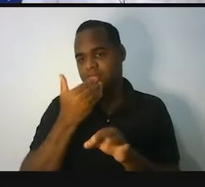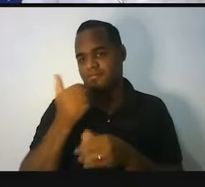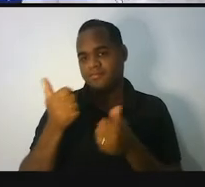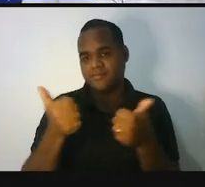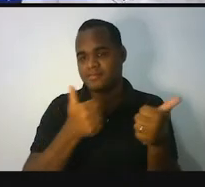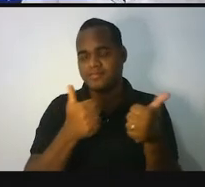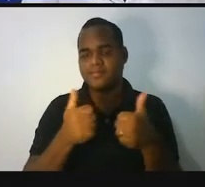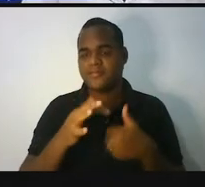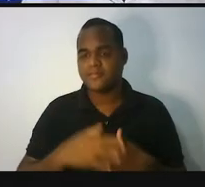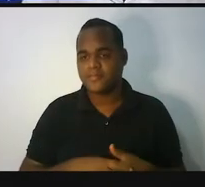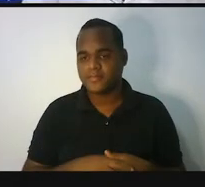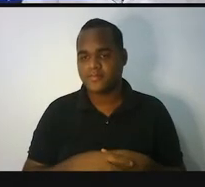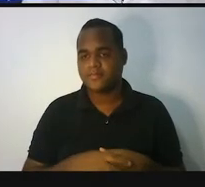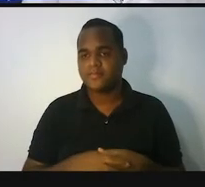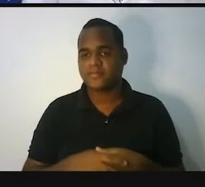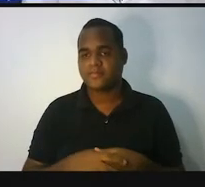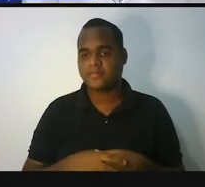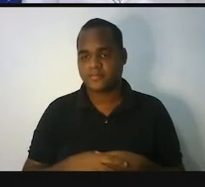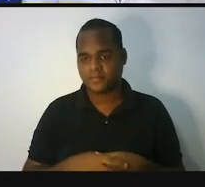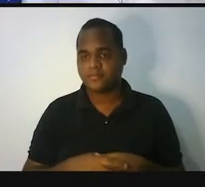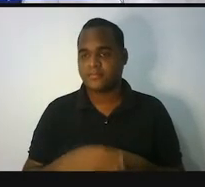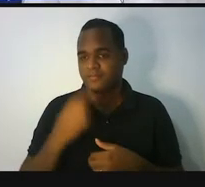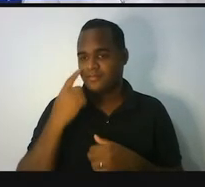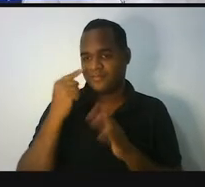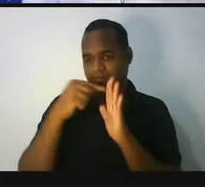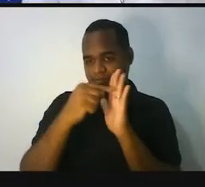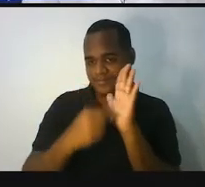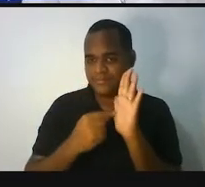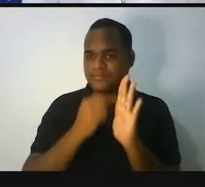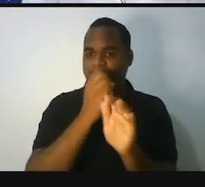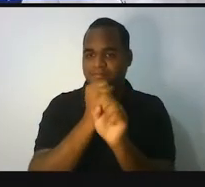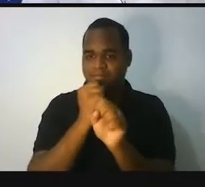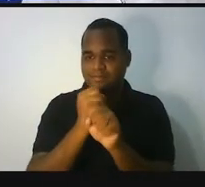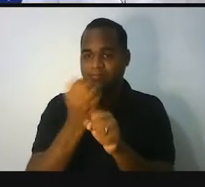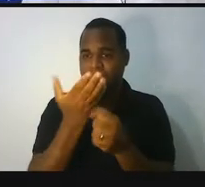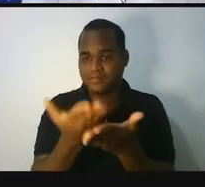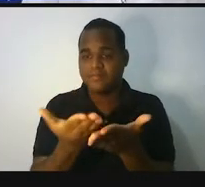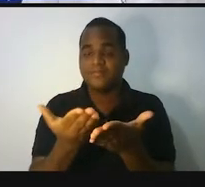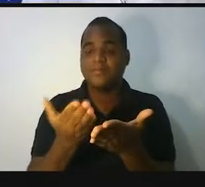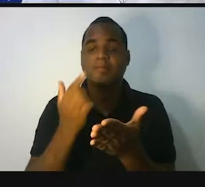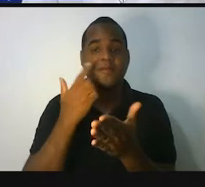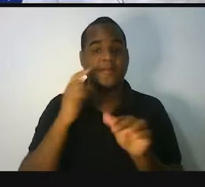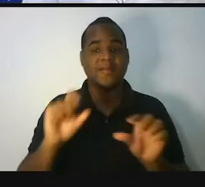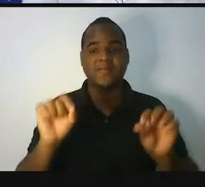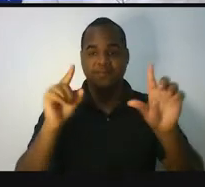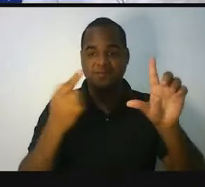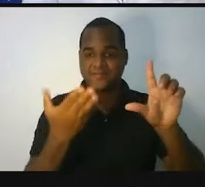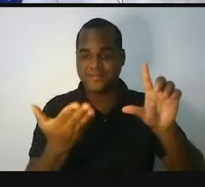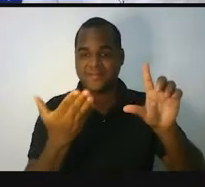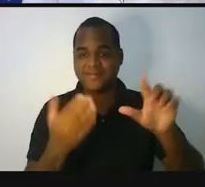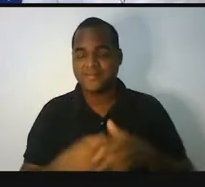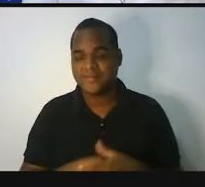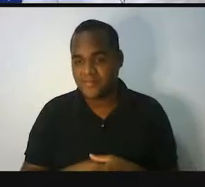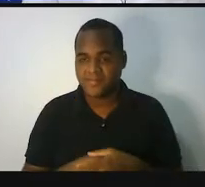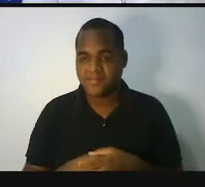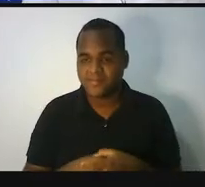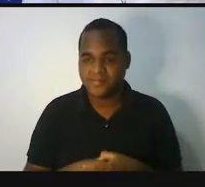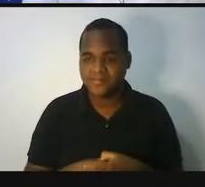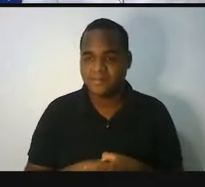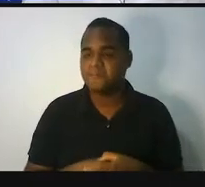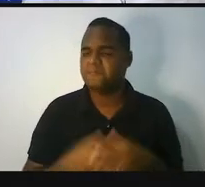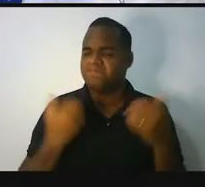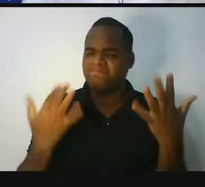eu vou trazer aqui uma calculadora para você. Tá aparecendo aí na tela. Ó, então